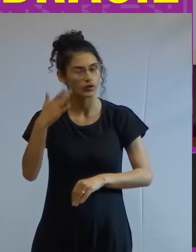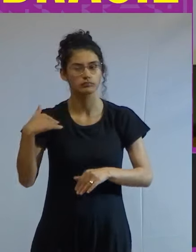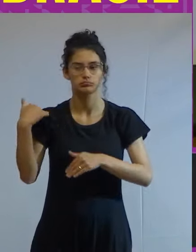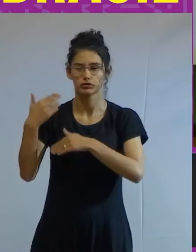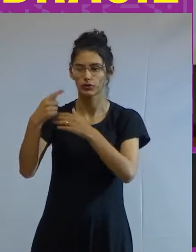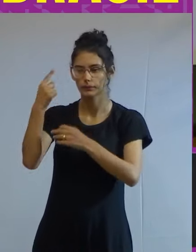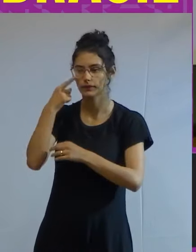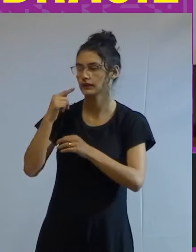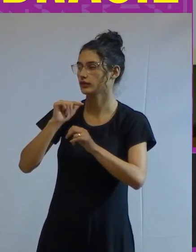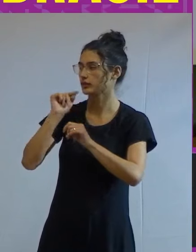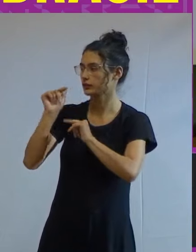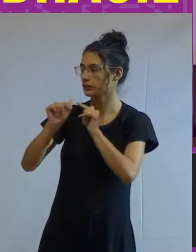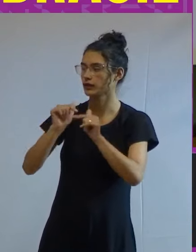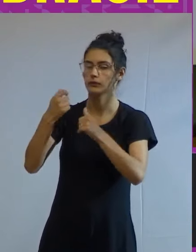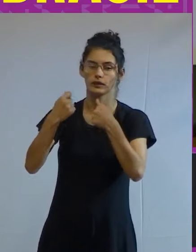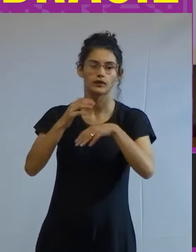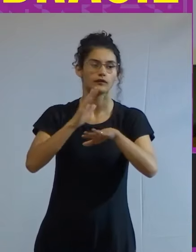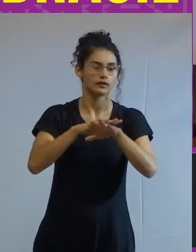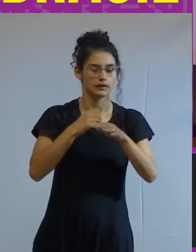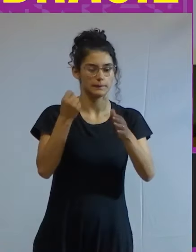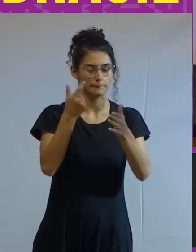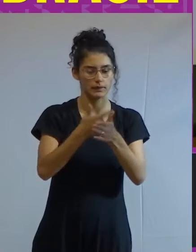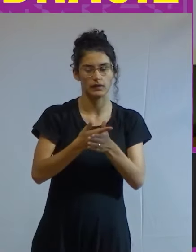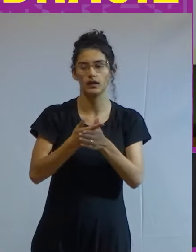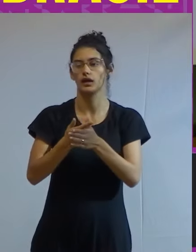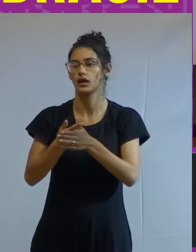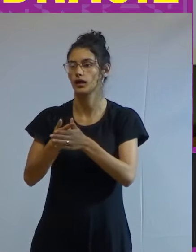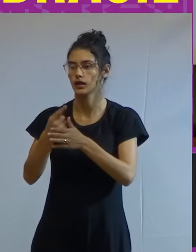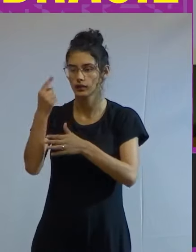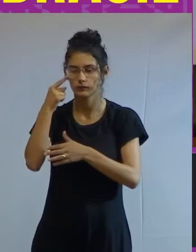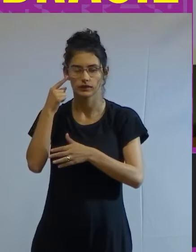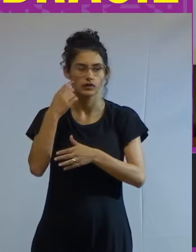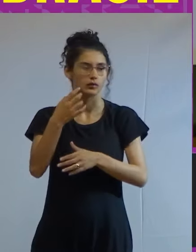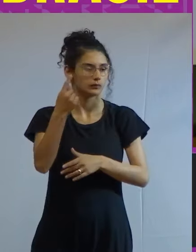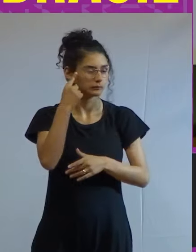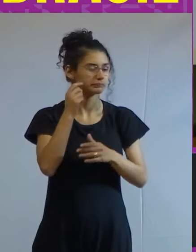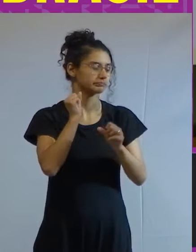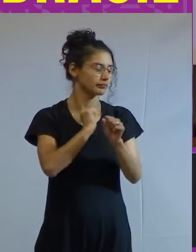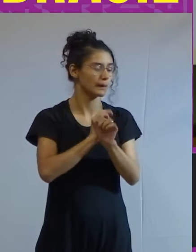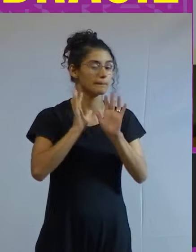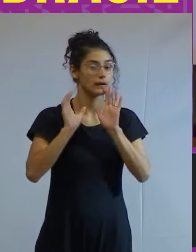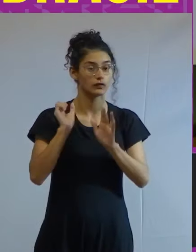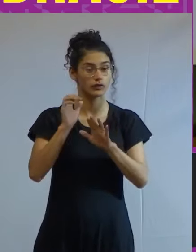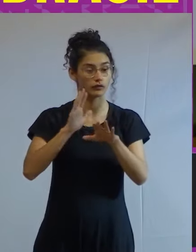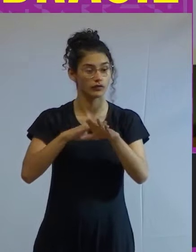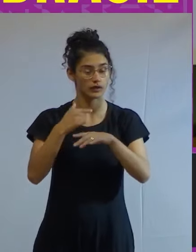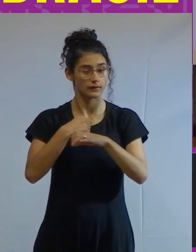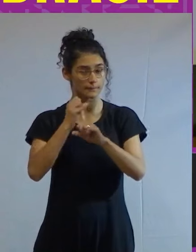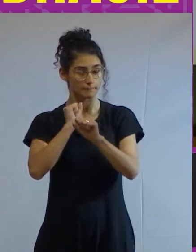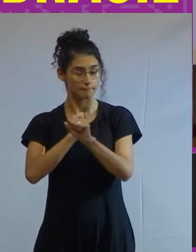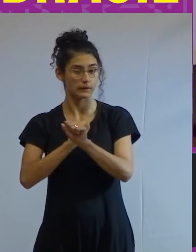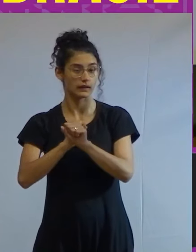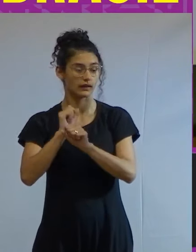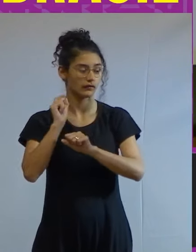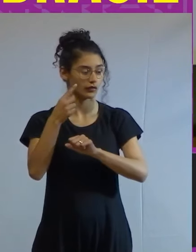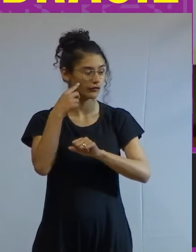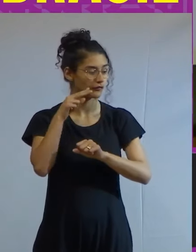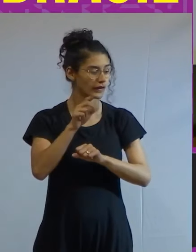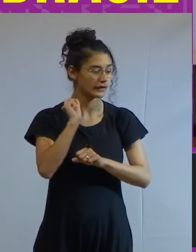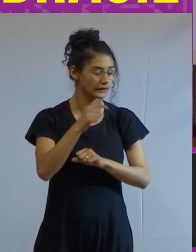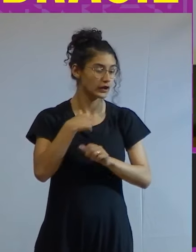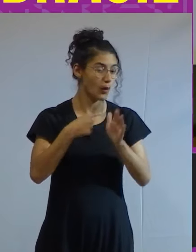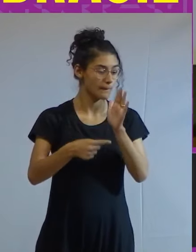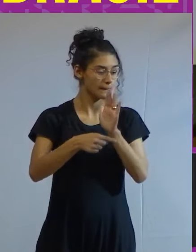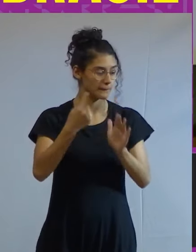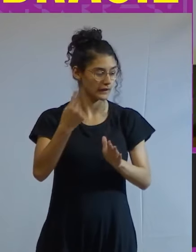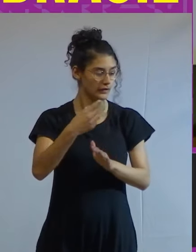pensando trabalhar estudar fazer faculdade pagar as contas e o pensamento de desistir mas o que não fez eu desistir foi olhar que eu seria a